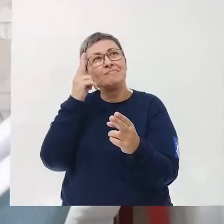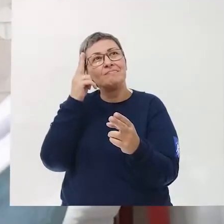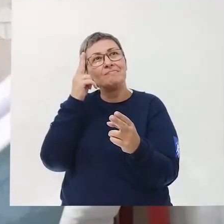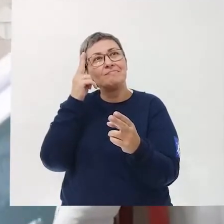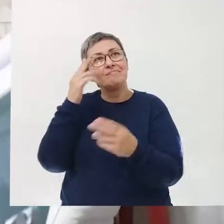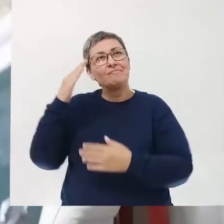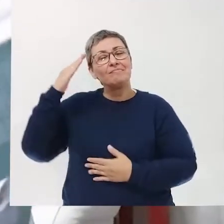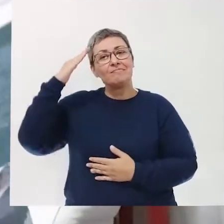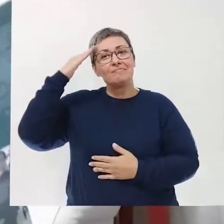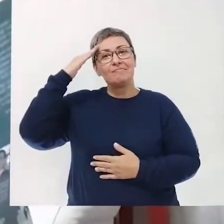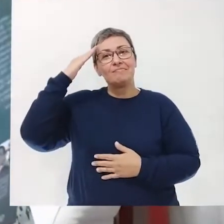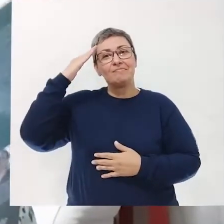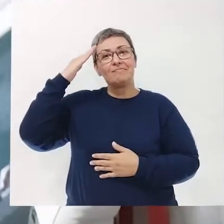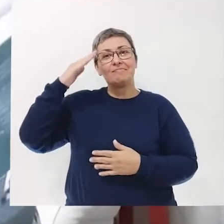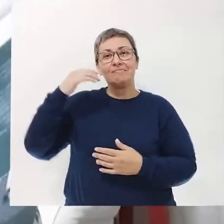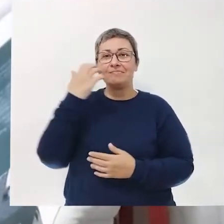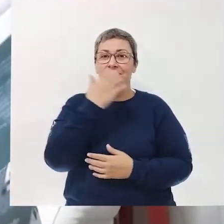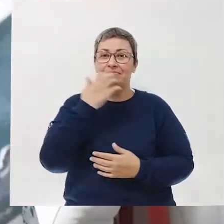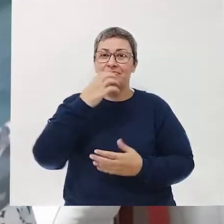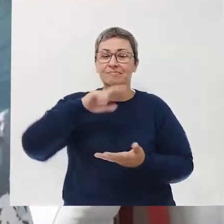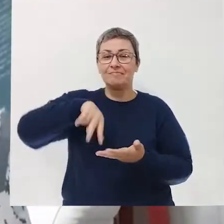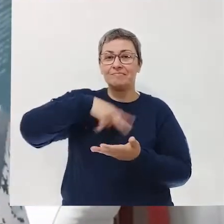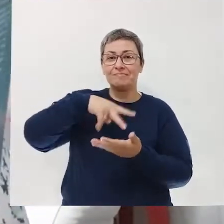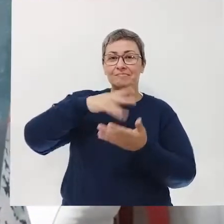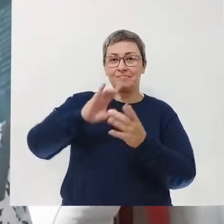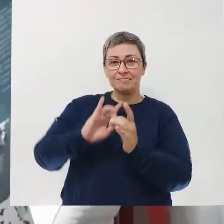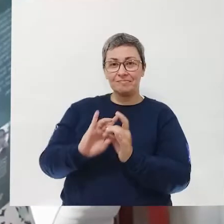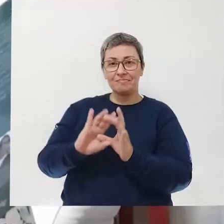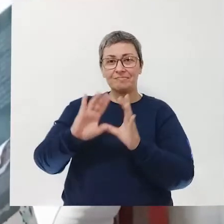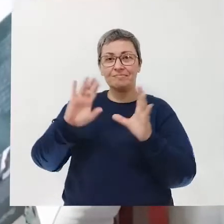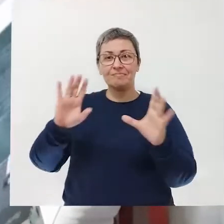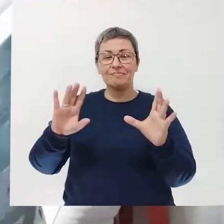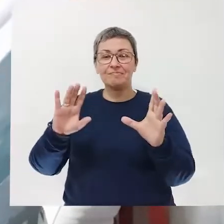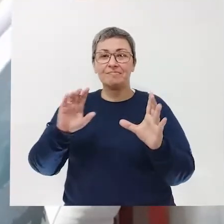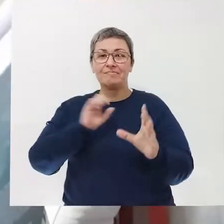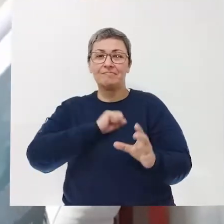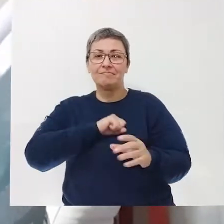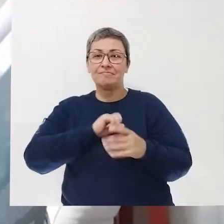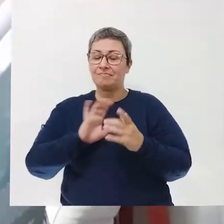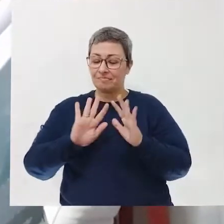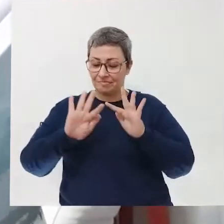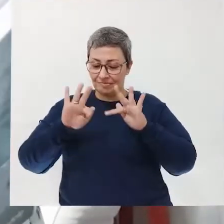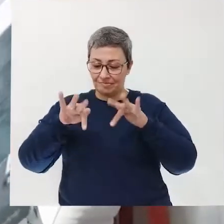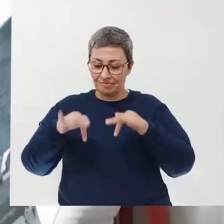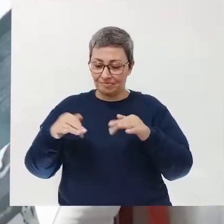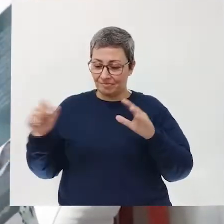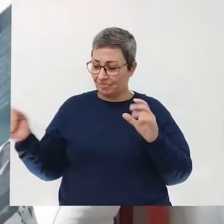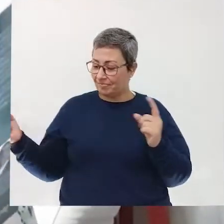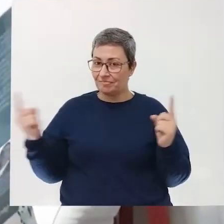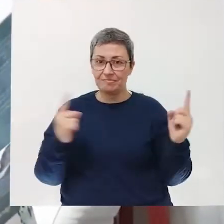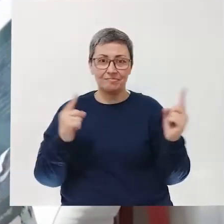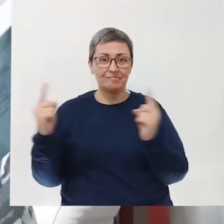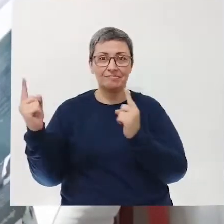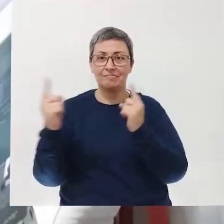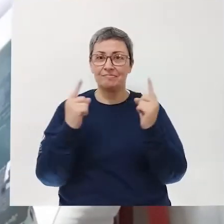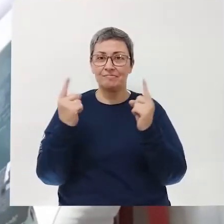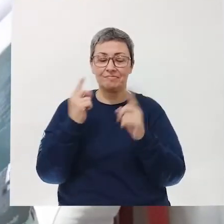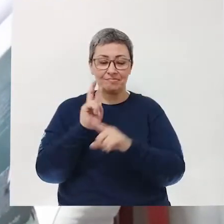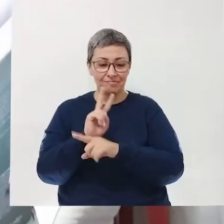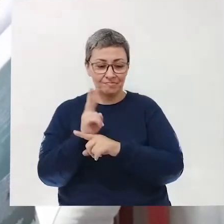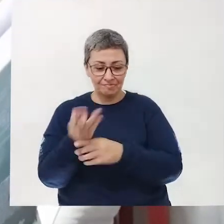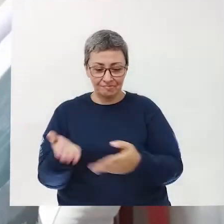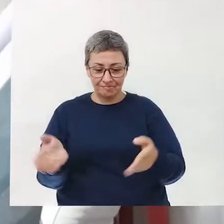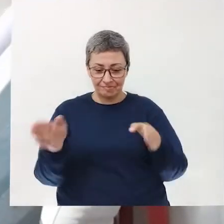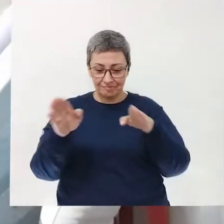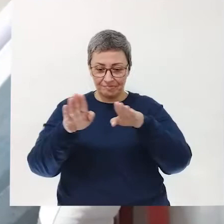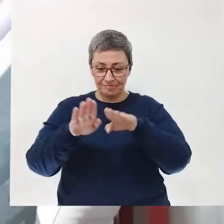soldados, cantando e dançando, libertando-se de todo o mal, surgiam de todos os lugares para velar o funeral